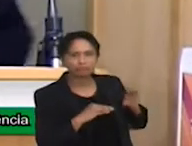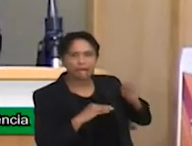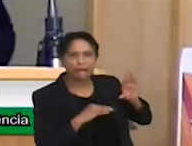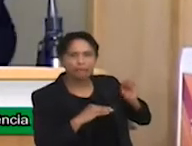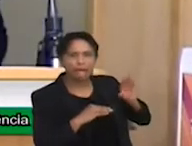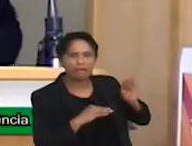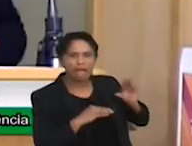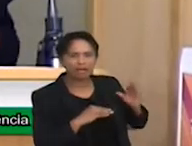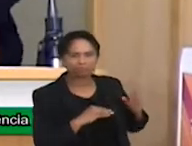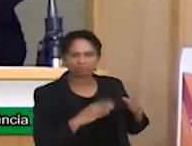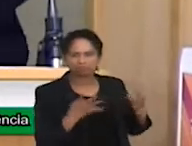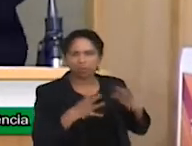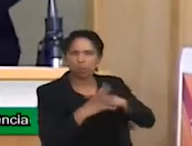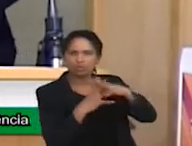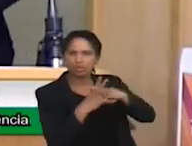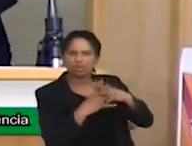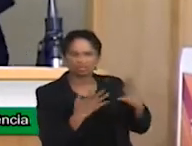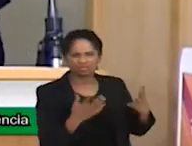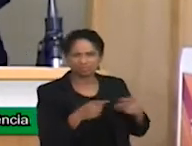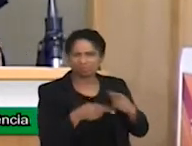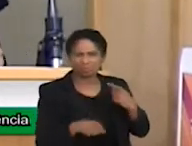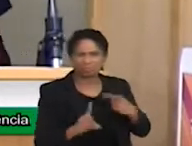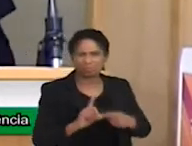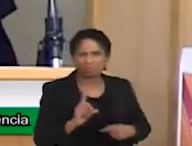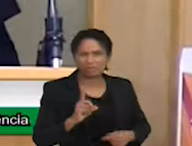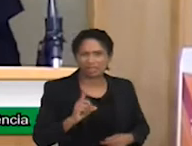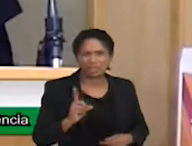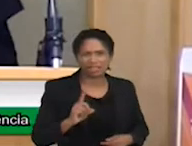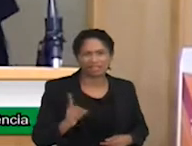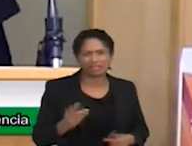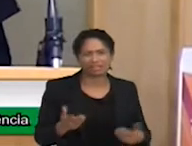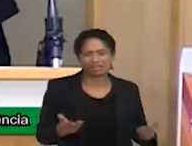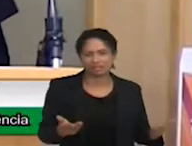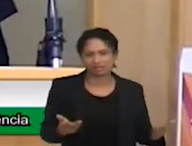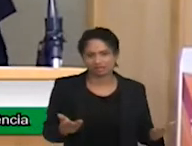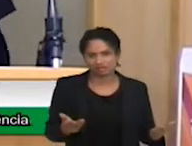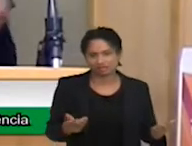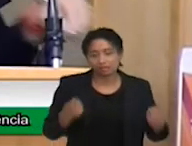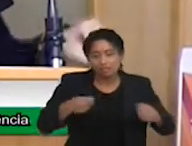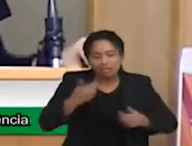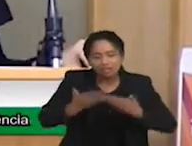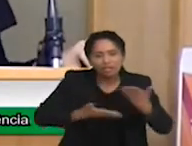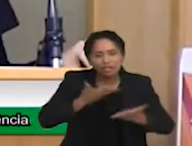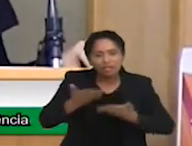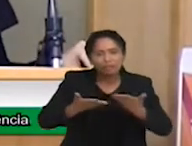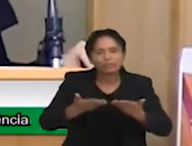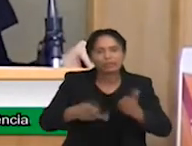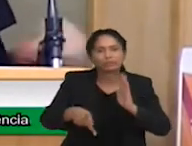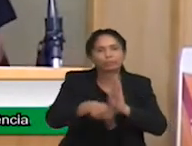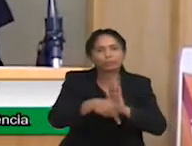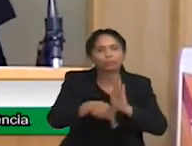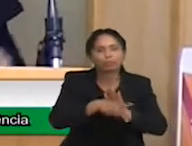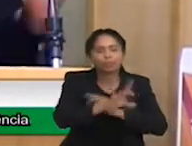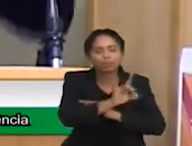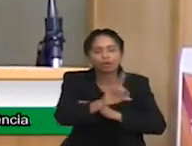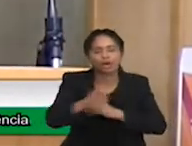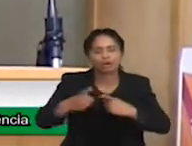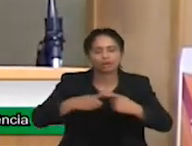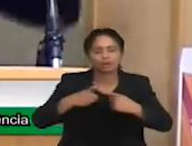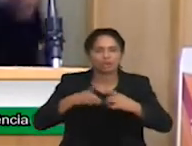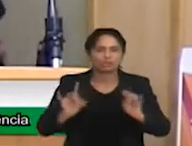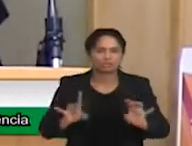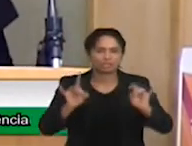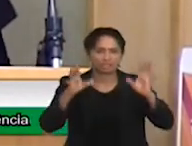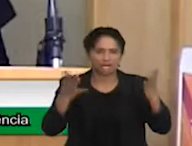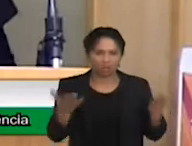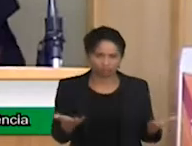acho que foi a Raquel. Você não vai tratar sua cardiopatia num neurologista. por que a gente acha que fono